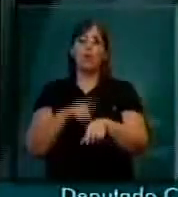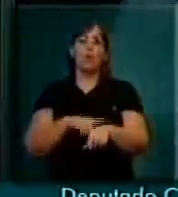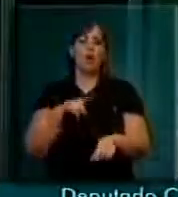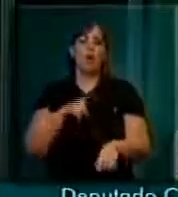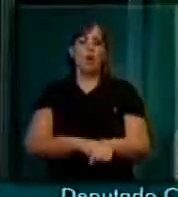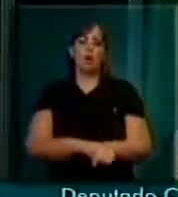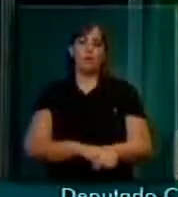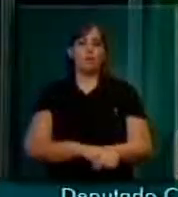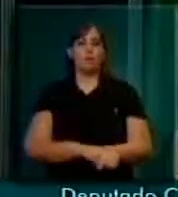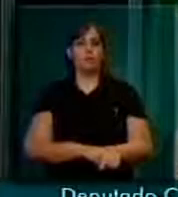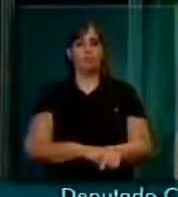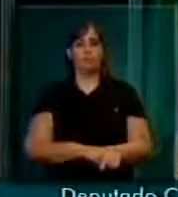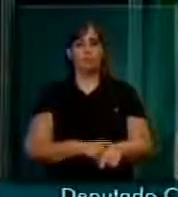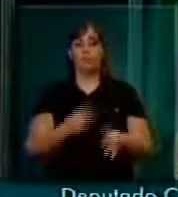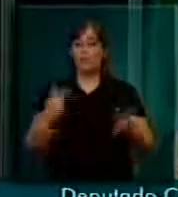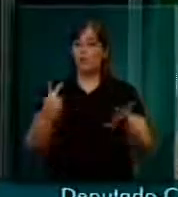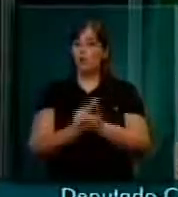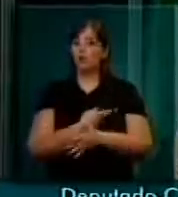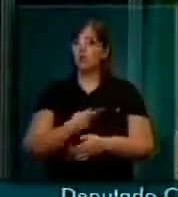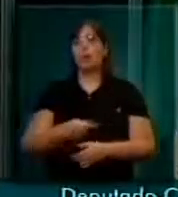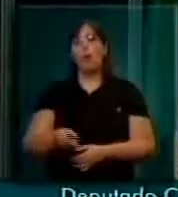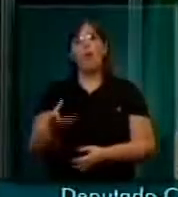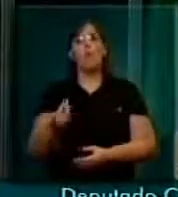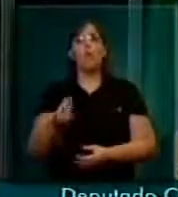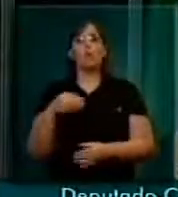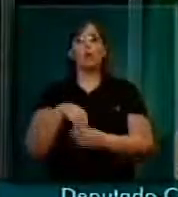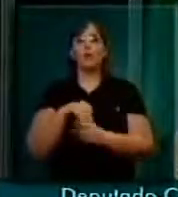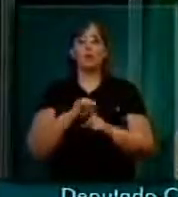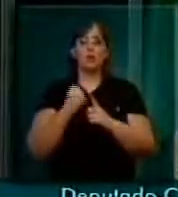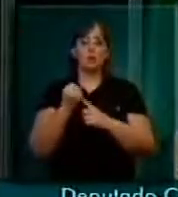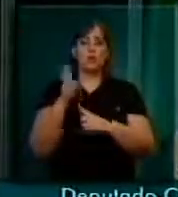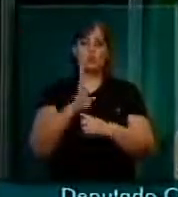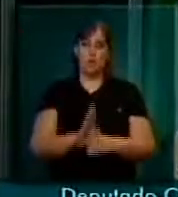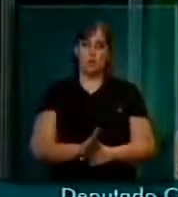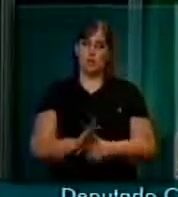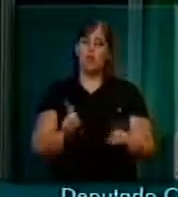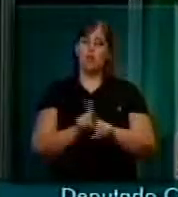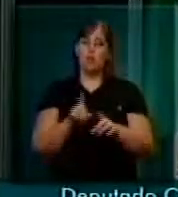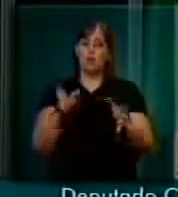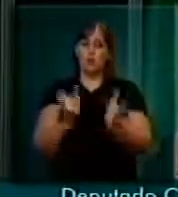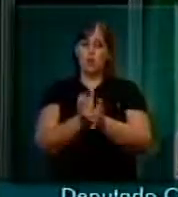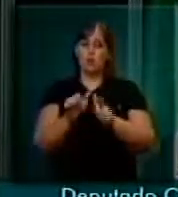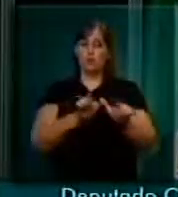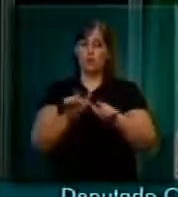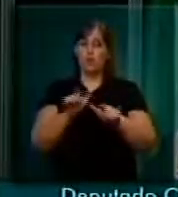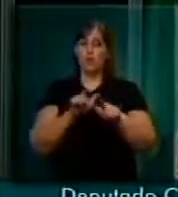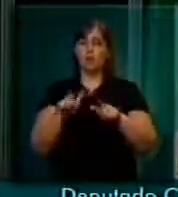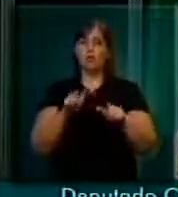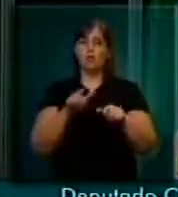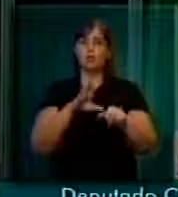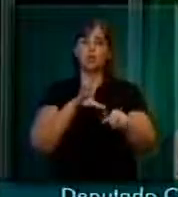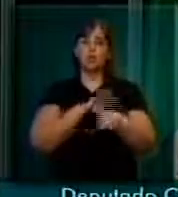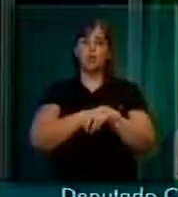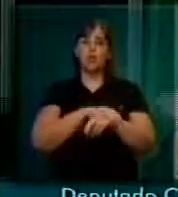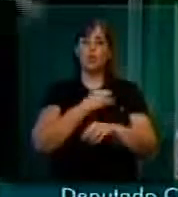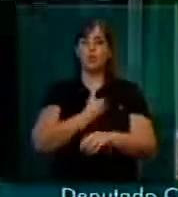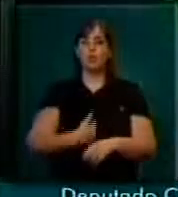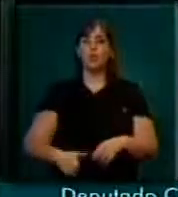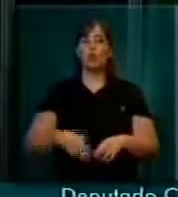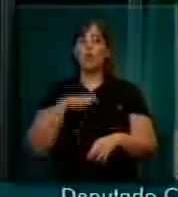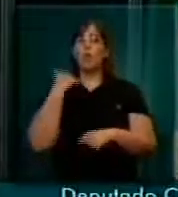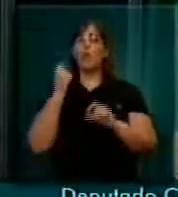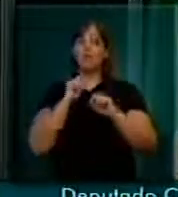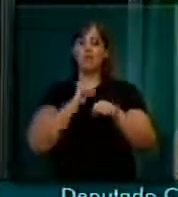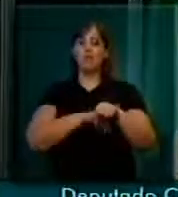fogo. Isso está acontecendo constantemente na nação brasileira. Os trabalhadores de segurança pública estão morrendo mais na sua hora de folga do que